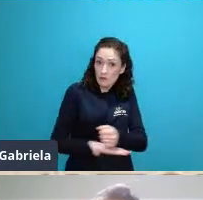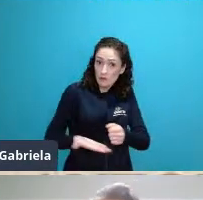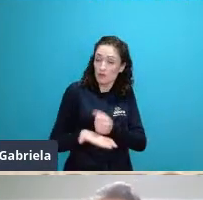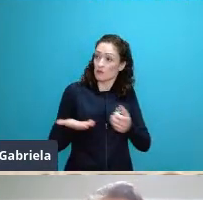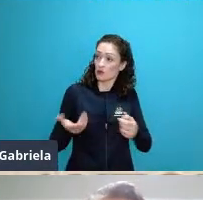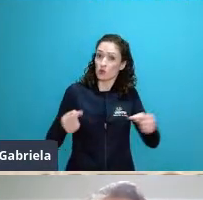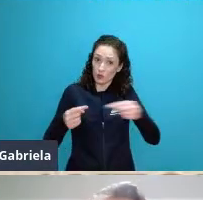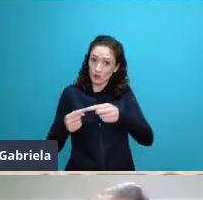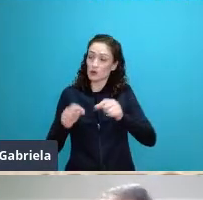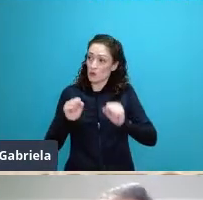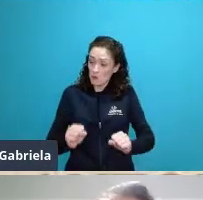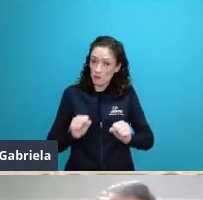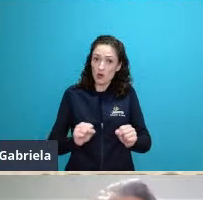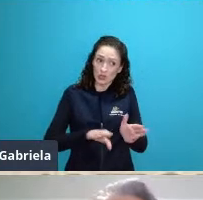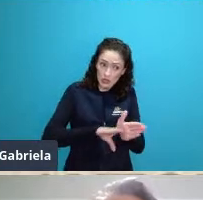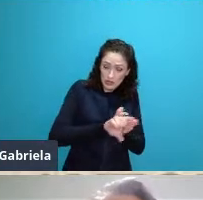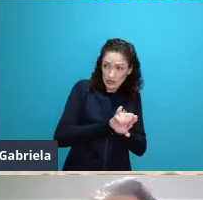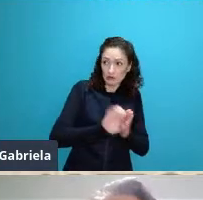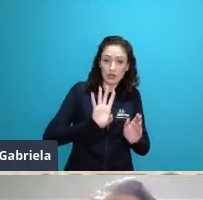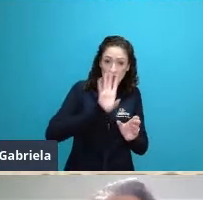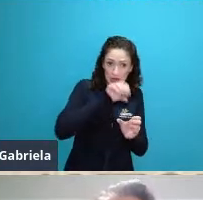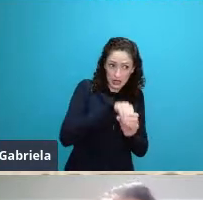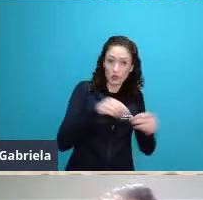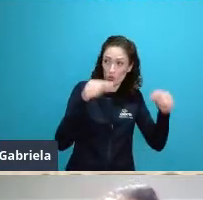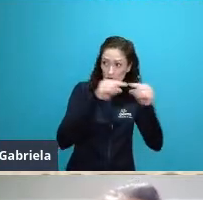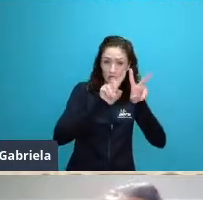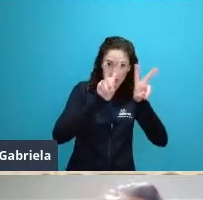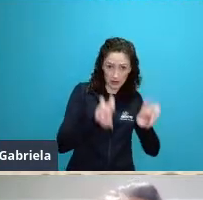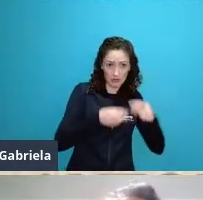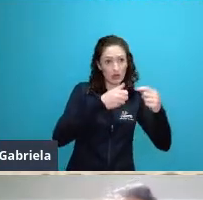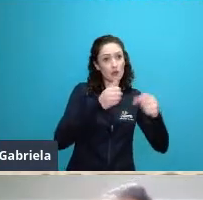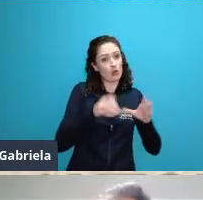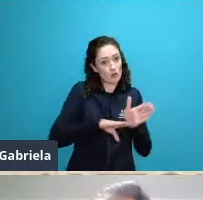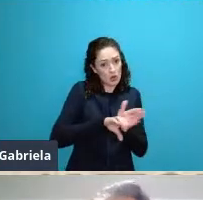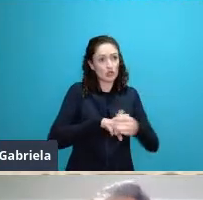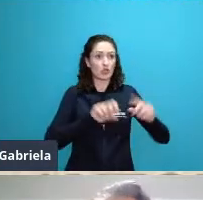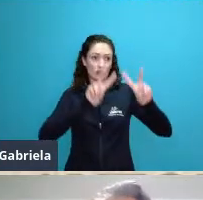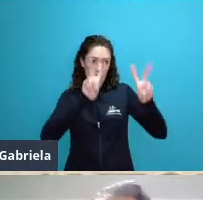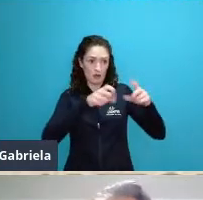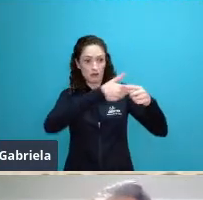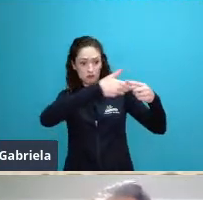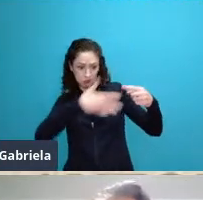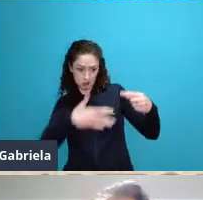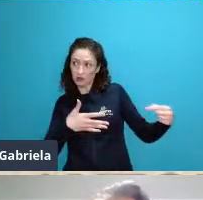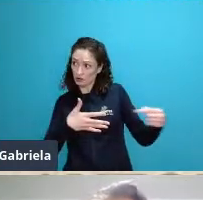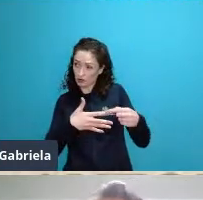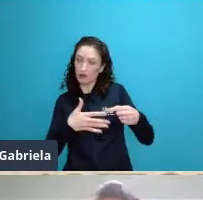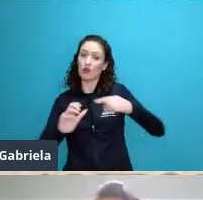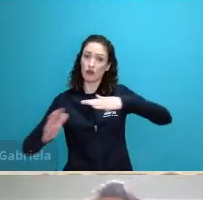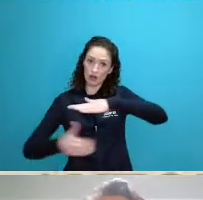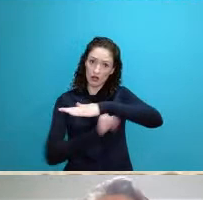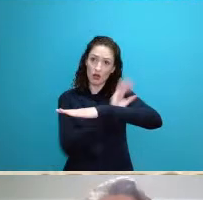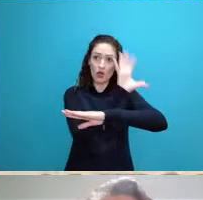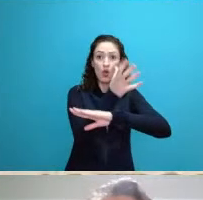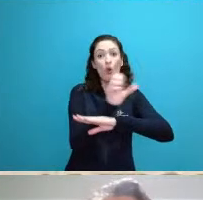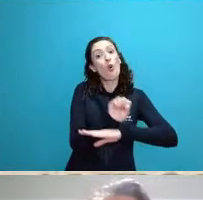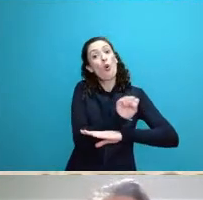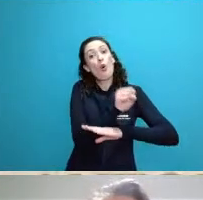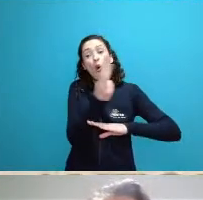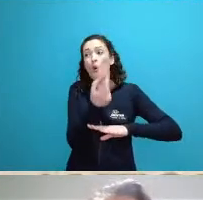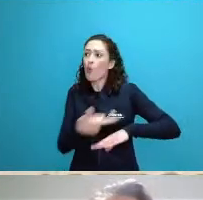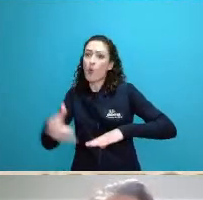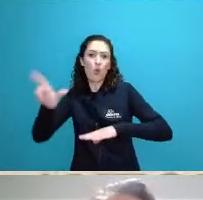ou a parte da biologia para entender os fenômenos biológicos para ele todo biólogo e todo amante da